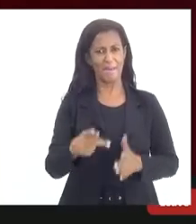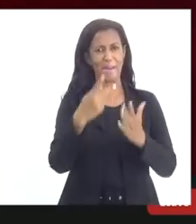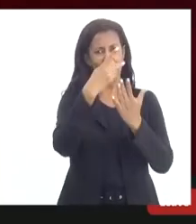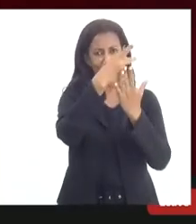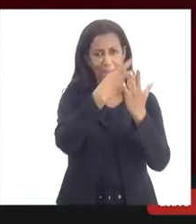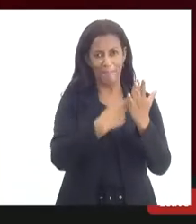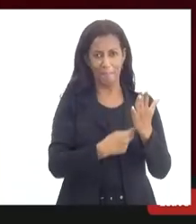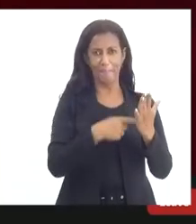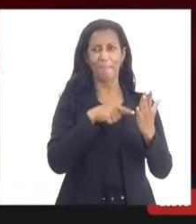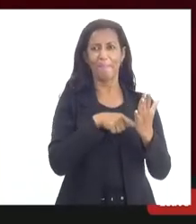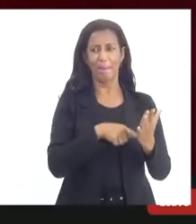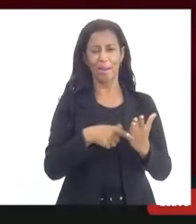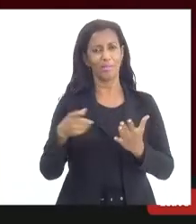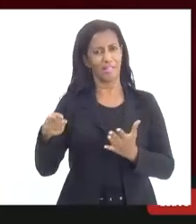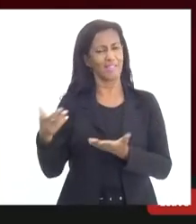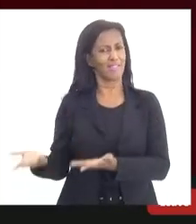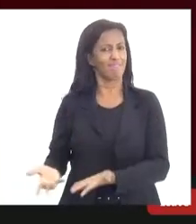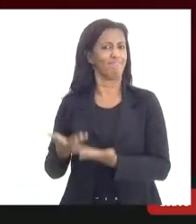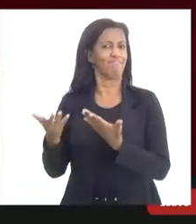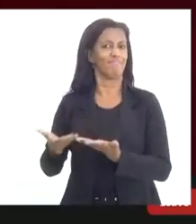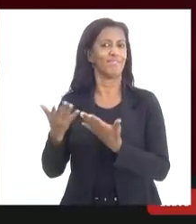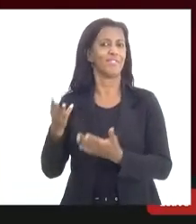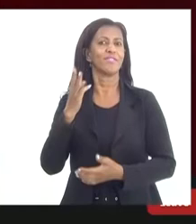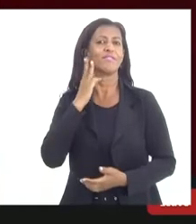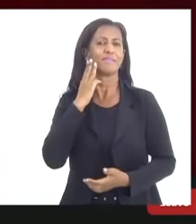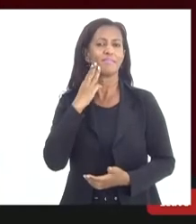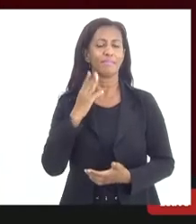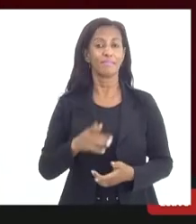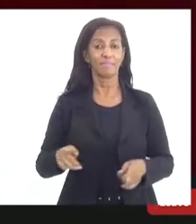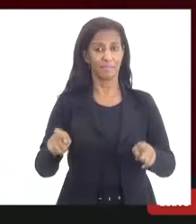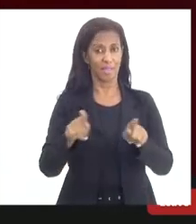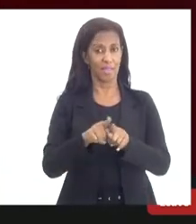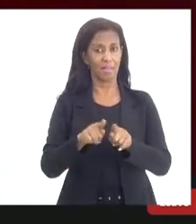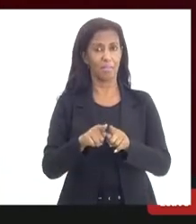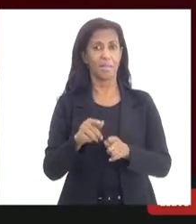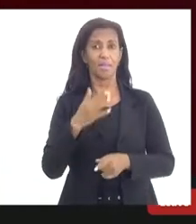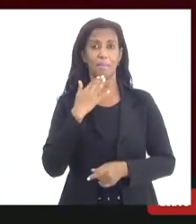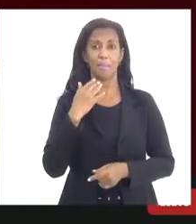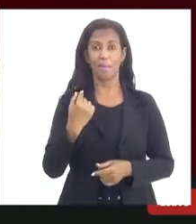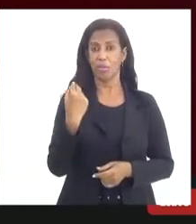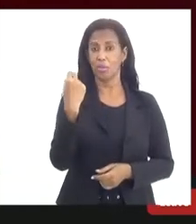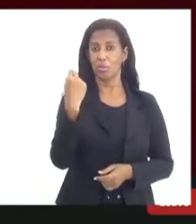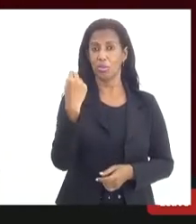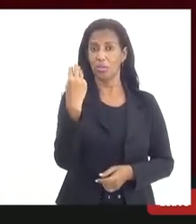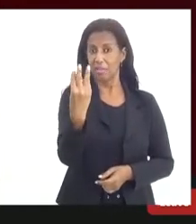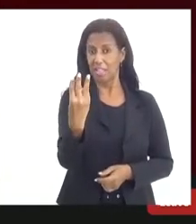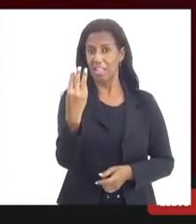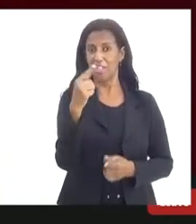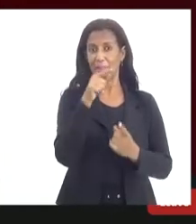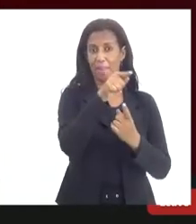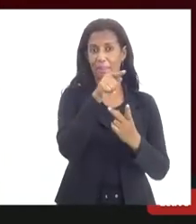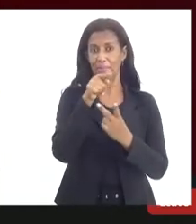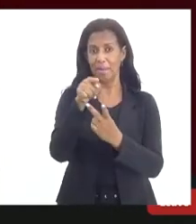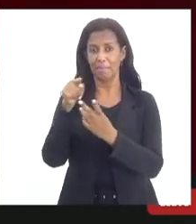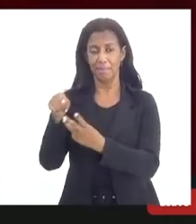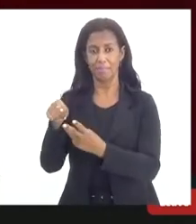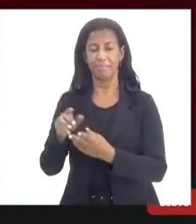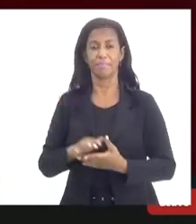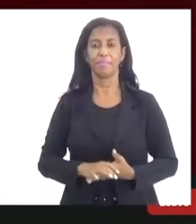dessa semana essa bela iniciativa do deputado Valdeck mas eu também quero fazer mais duas mais três indicações aqui